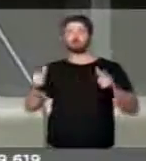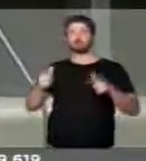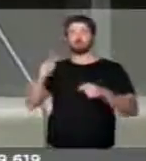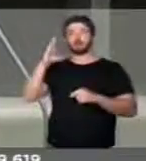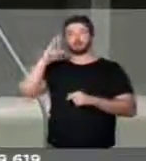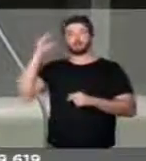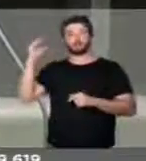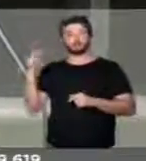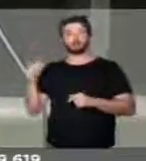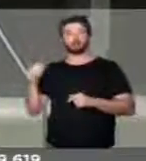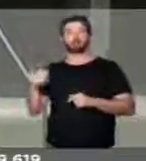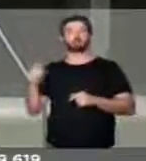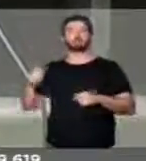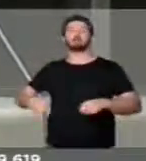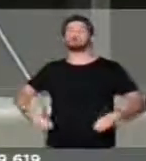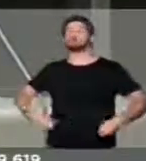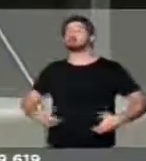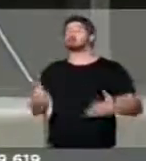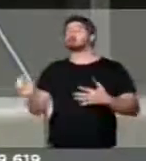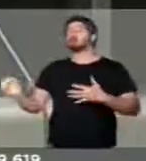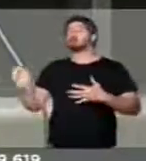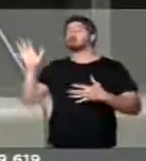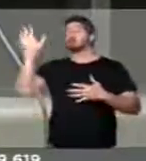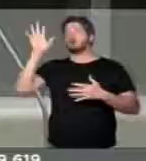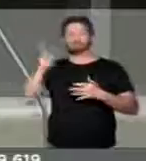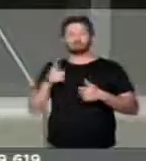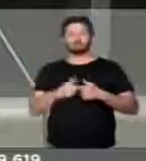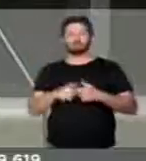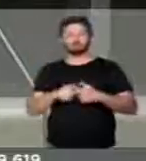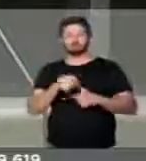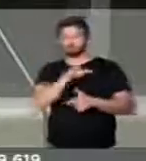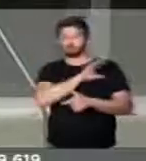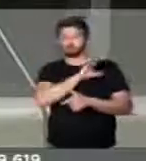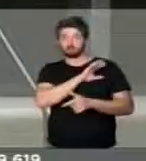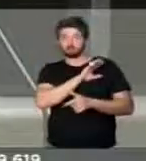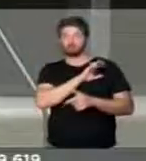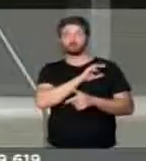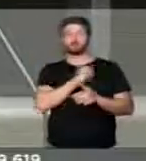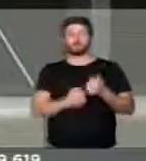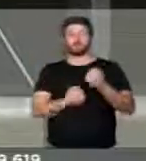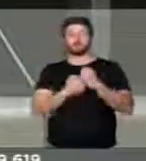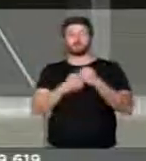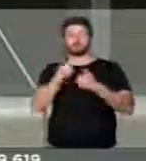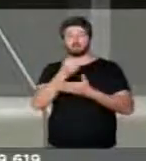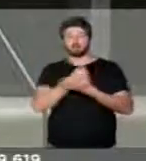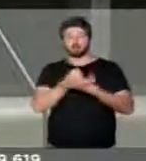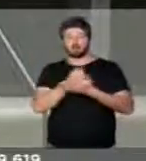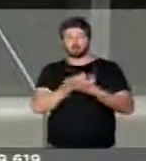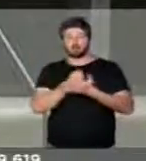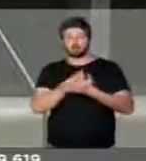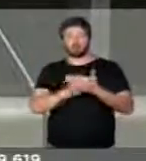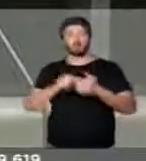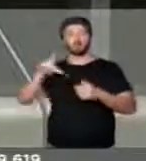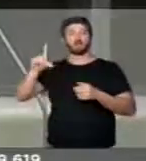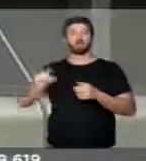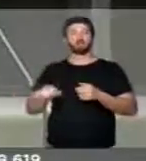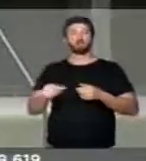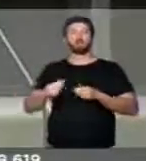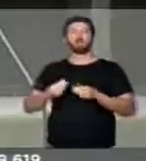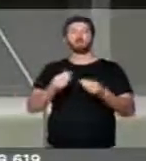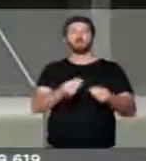adultos são um custo enorme depois que a Coordenadoria de Assistência Farmacêutica reduziu o